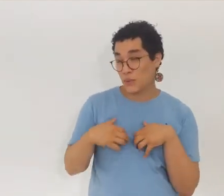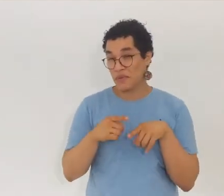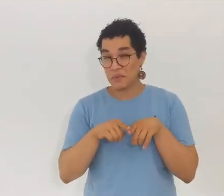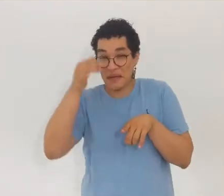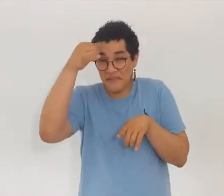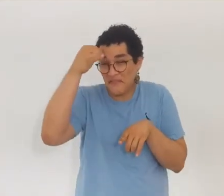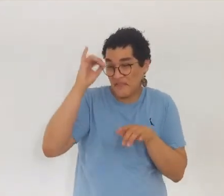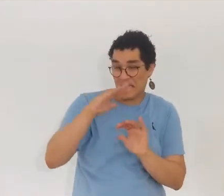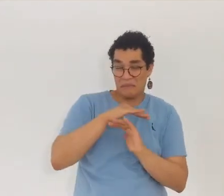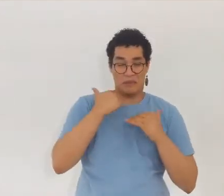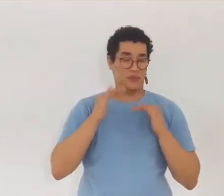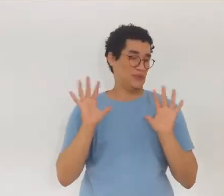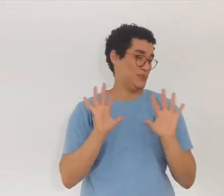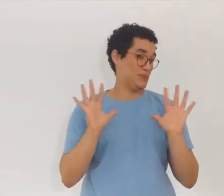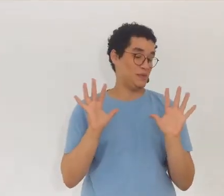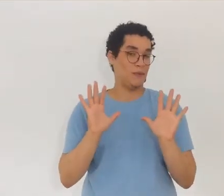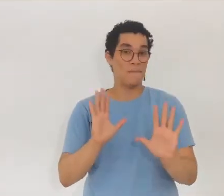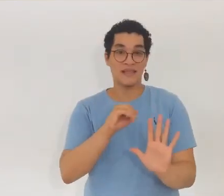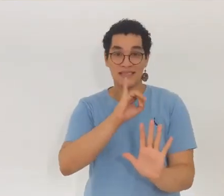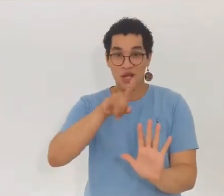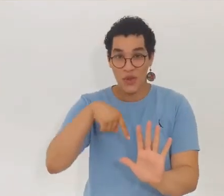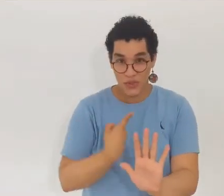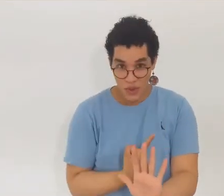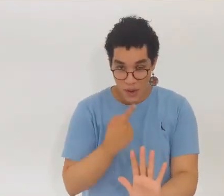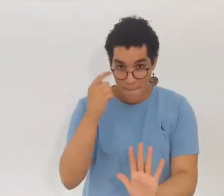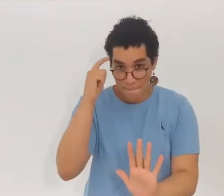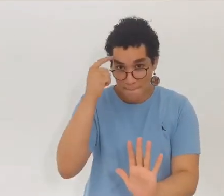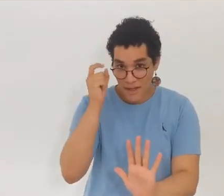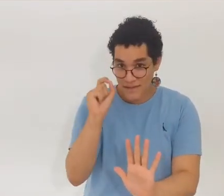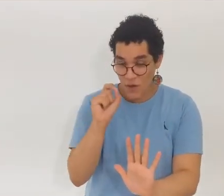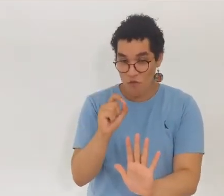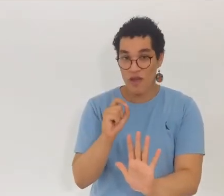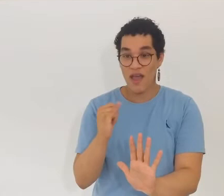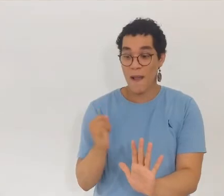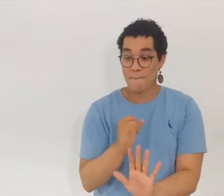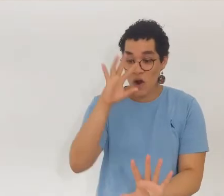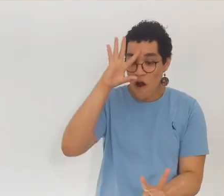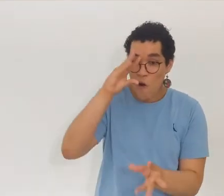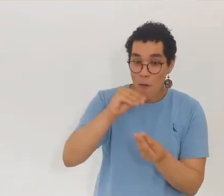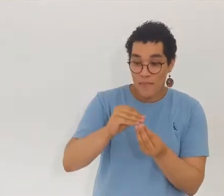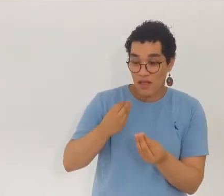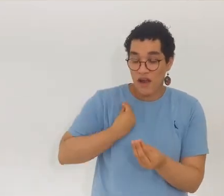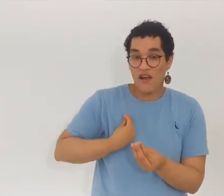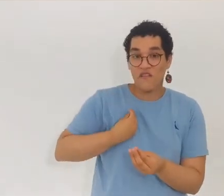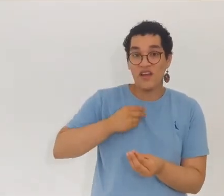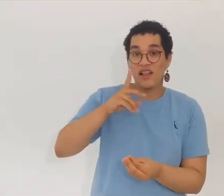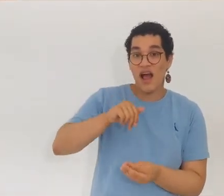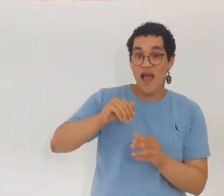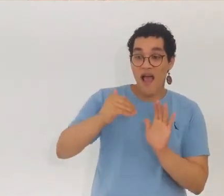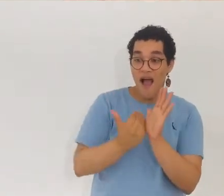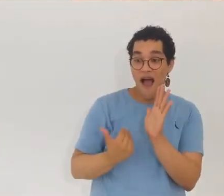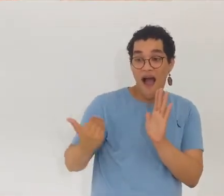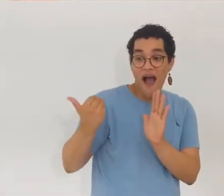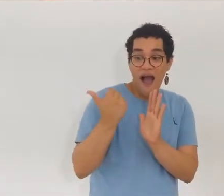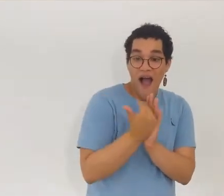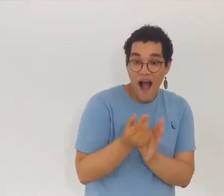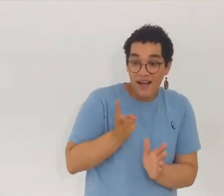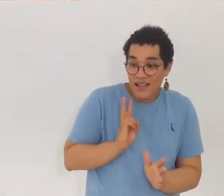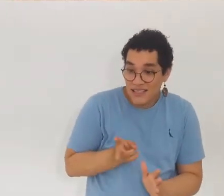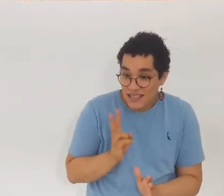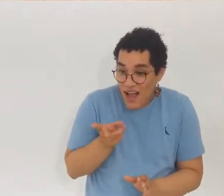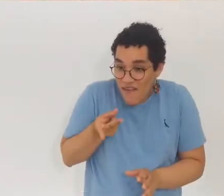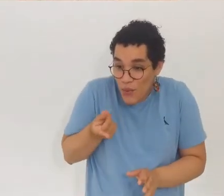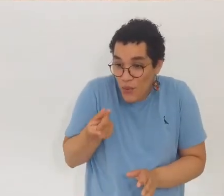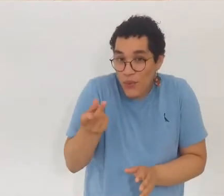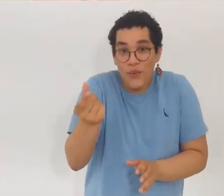medos e a sua aversão à morte. Mas se a gente parar pra pensar e compreender que a vida vai